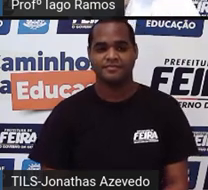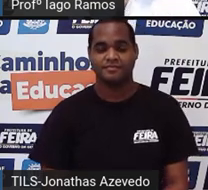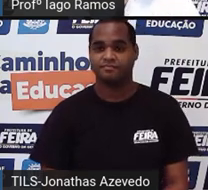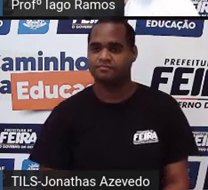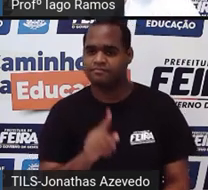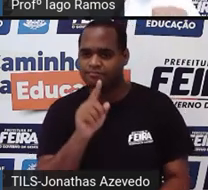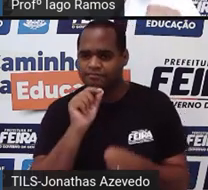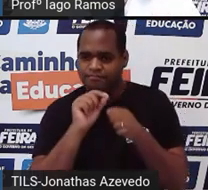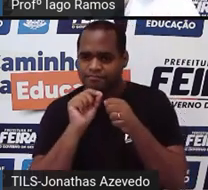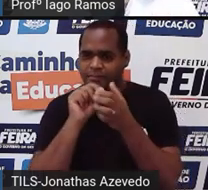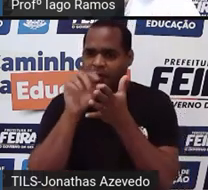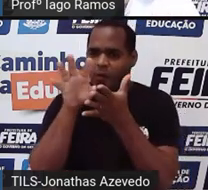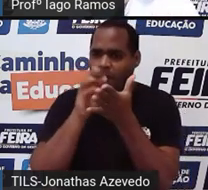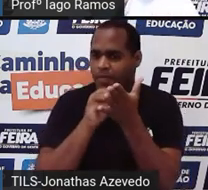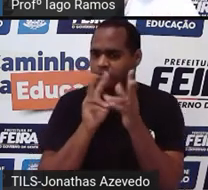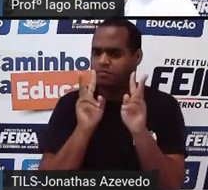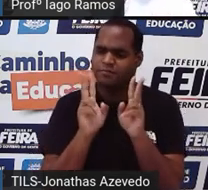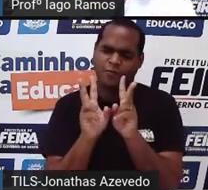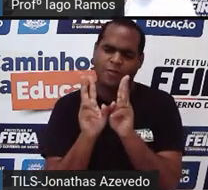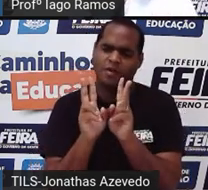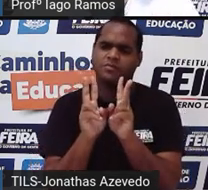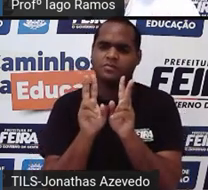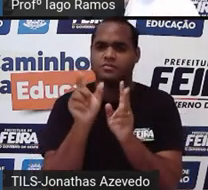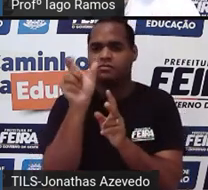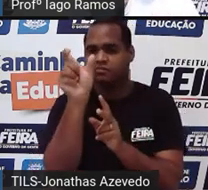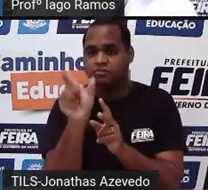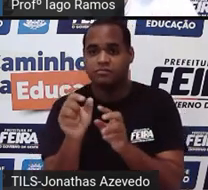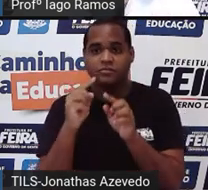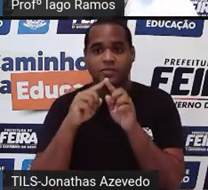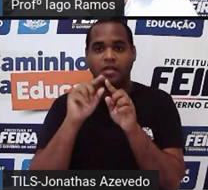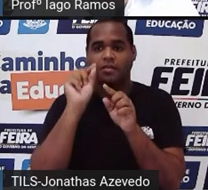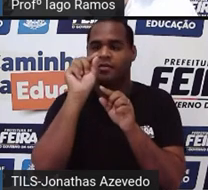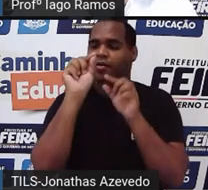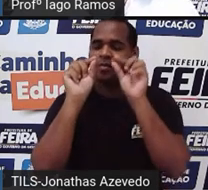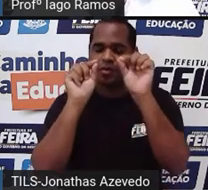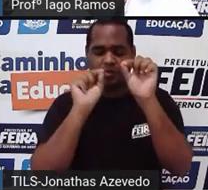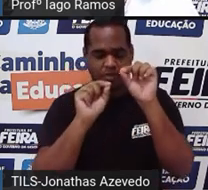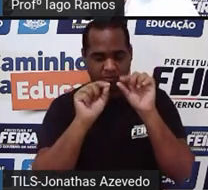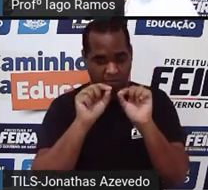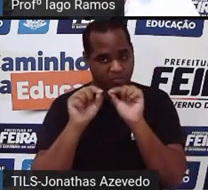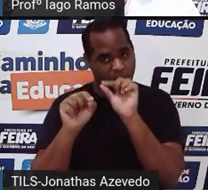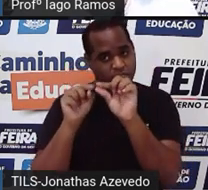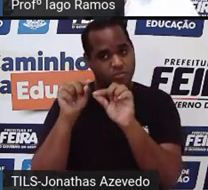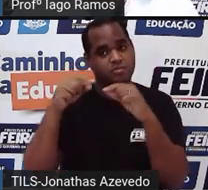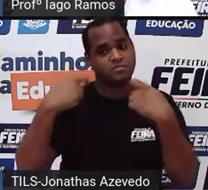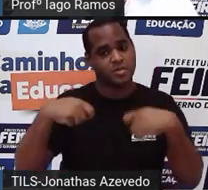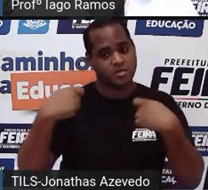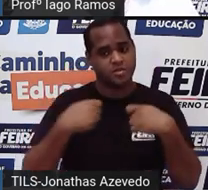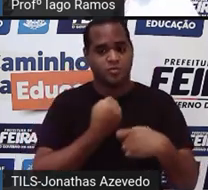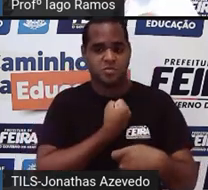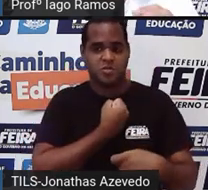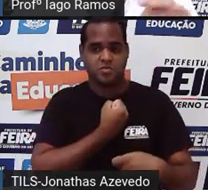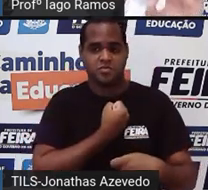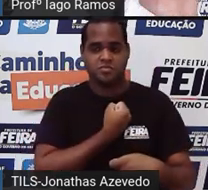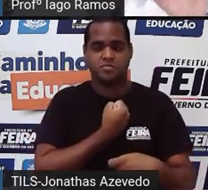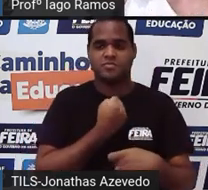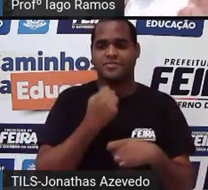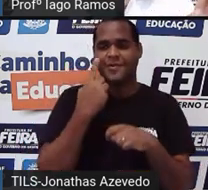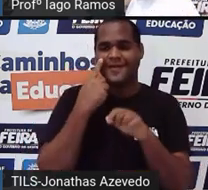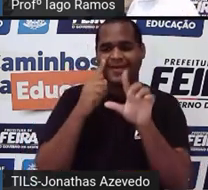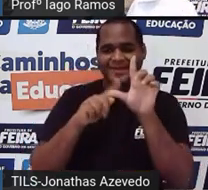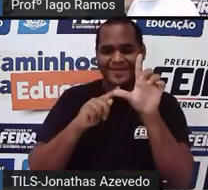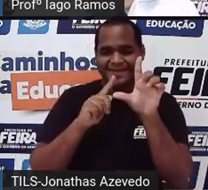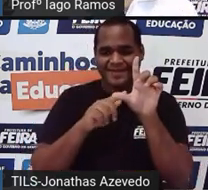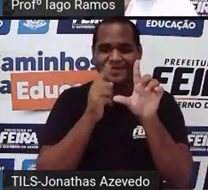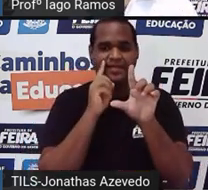E faz a cópia do jeitinho que está ali, tá bom? Inclusive com todos aqueles pontinhos ali, que tem os seus nomes ali, né? Cada letrinha